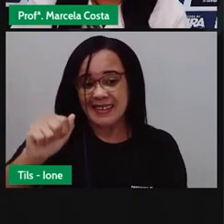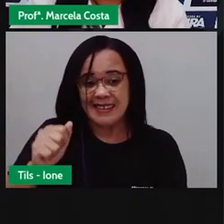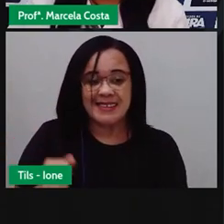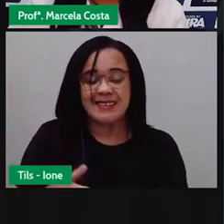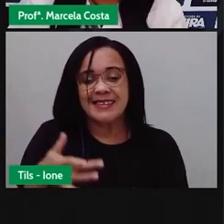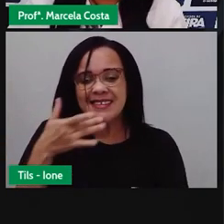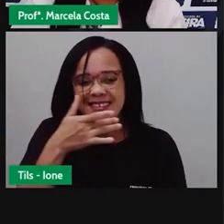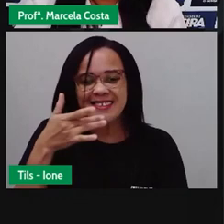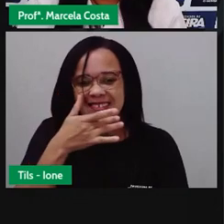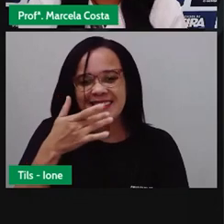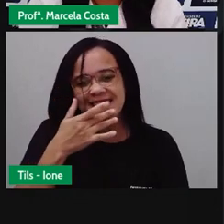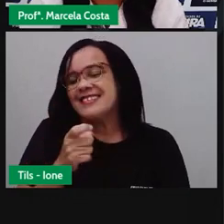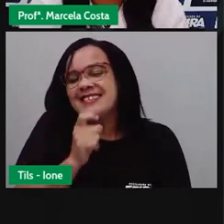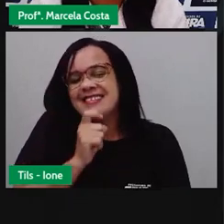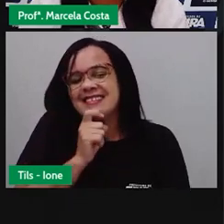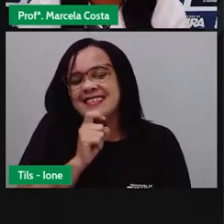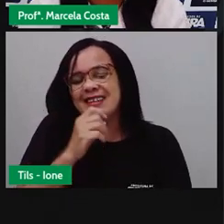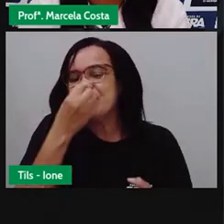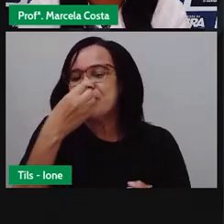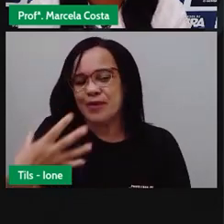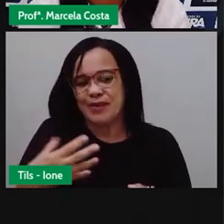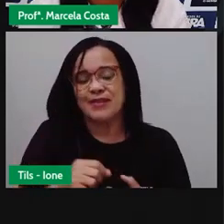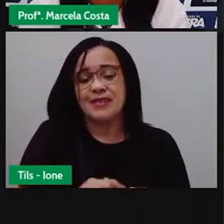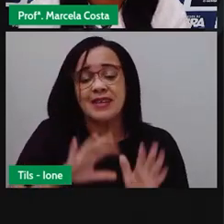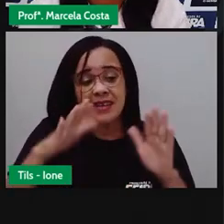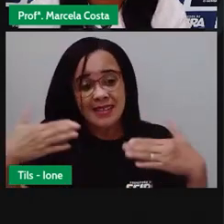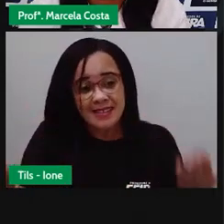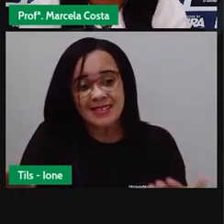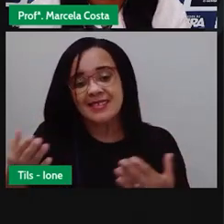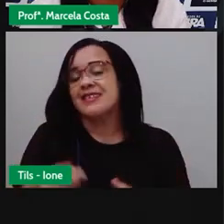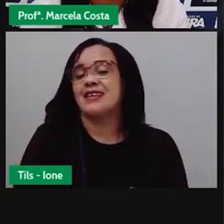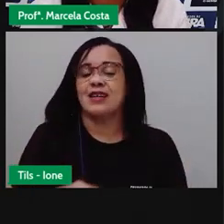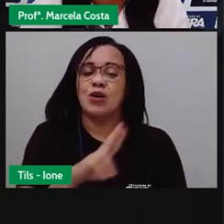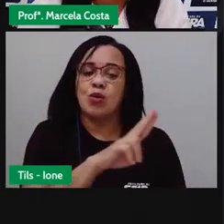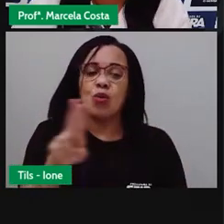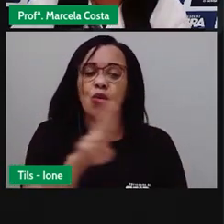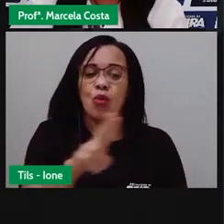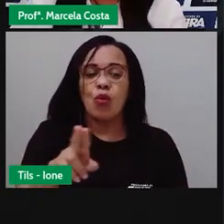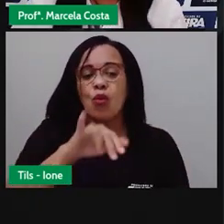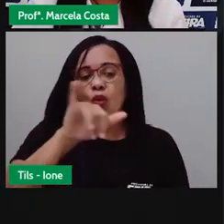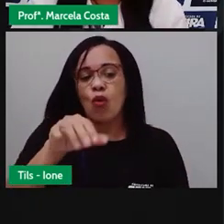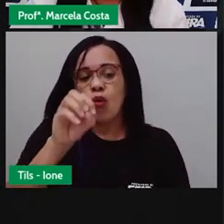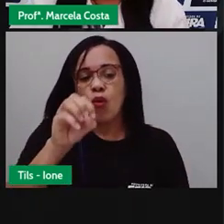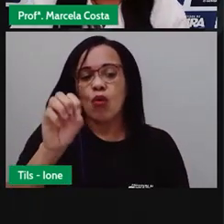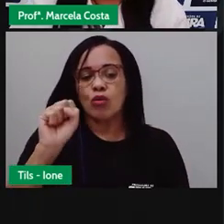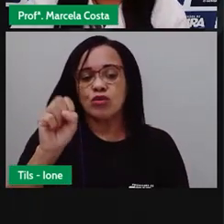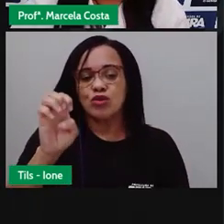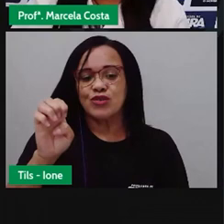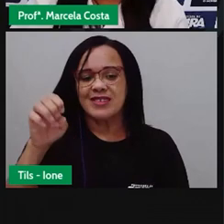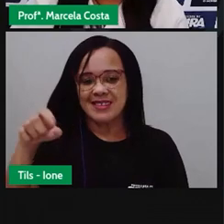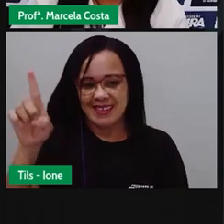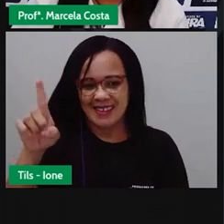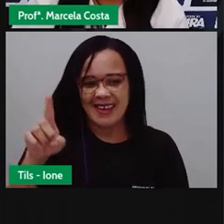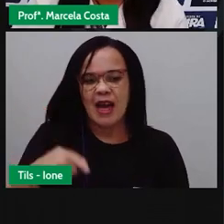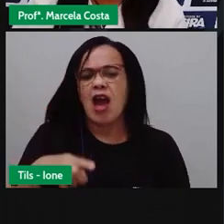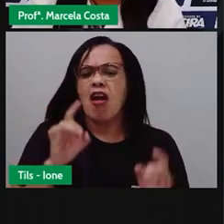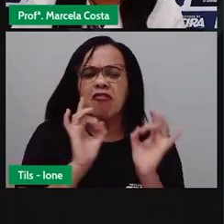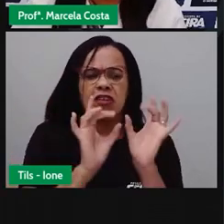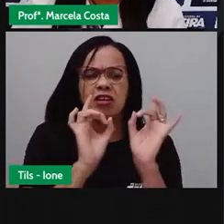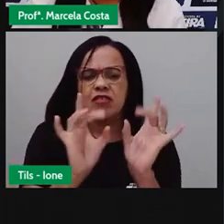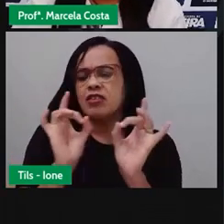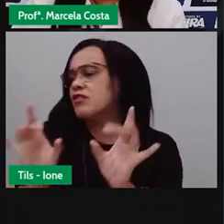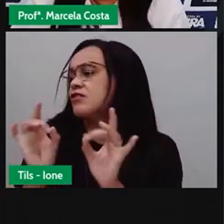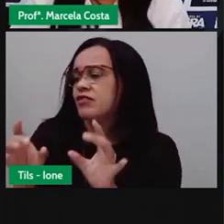Então, o seu Zé, o seu José Ferreira, conhecido como seu Zé, ele vem de caldo de